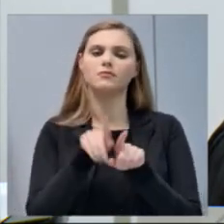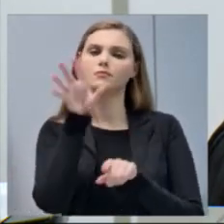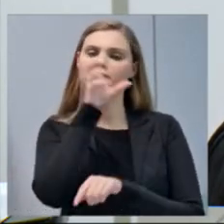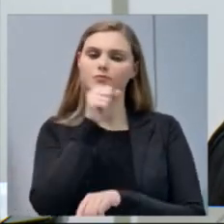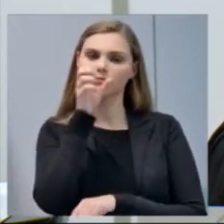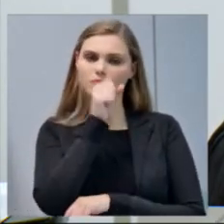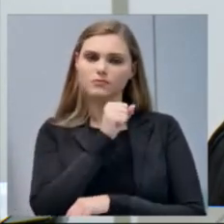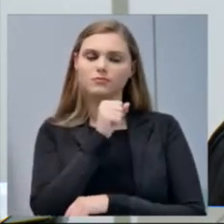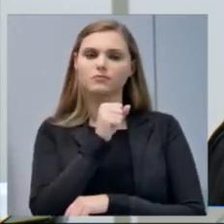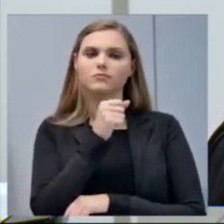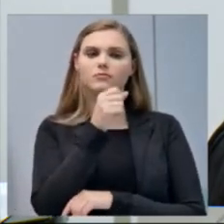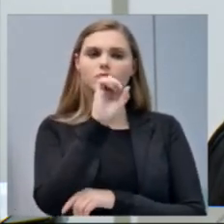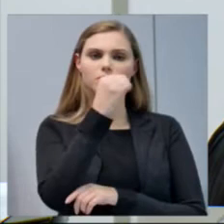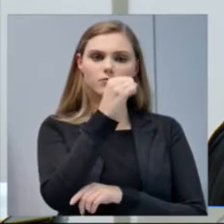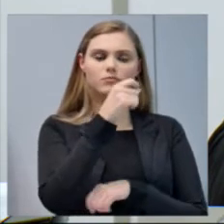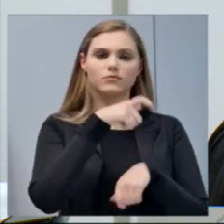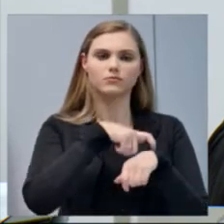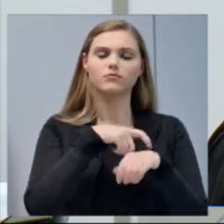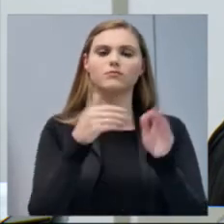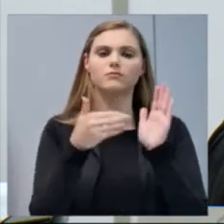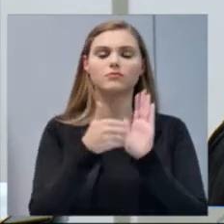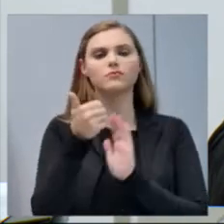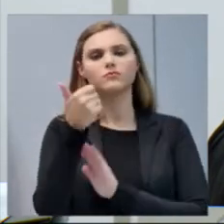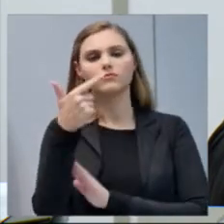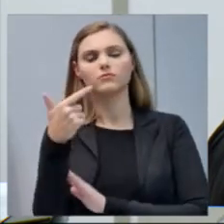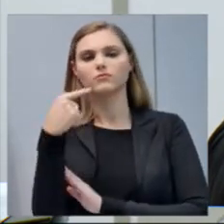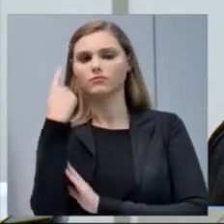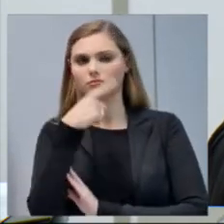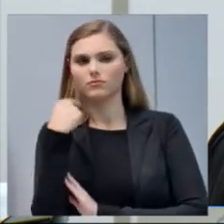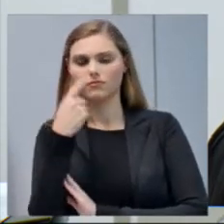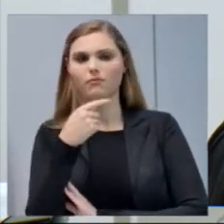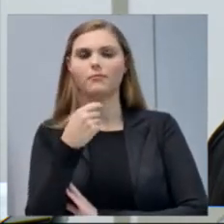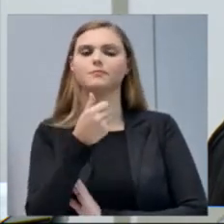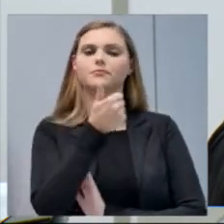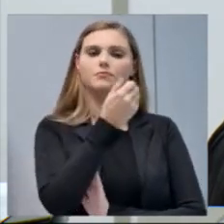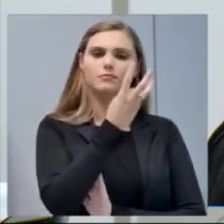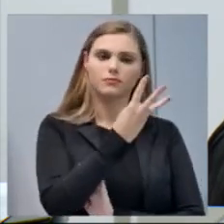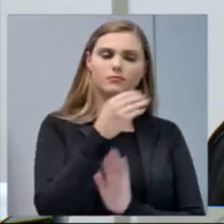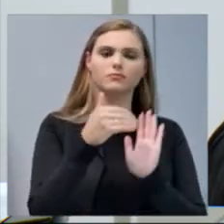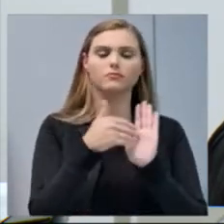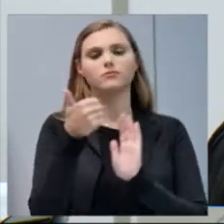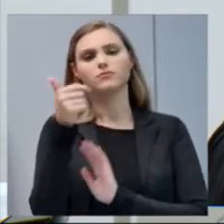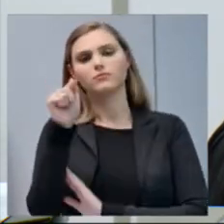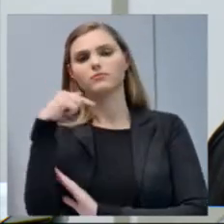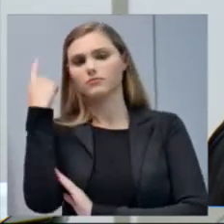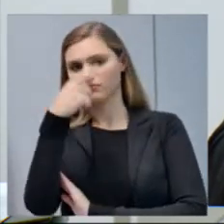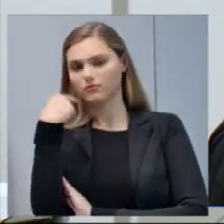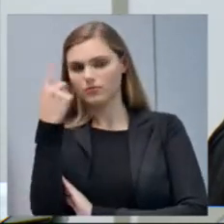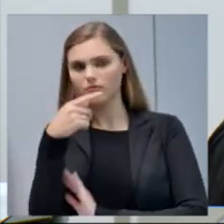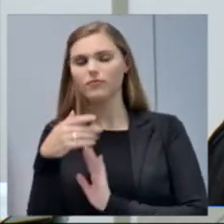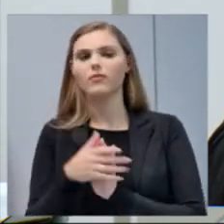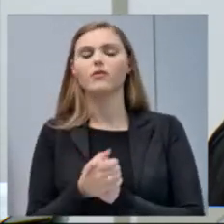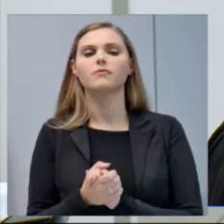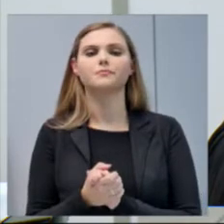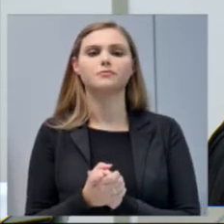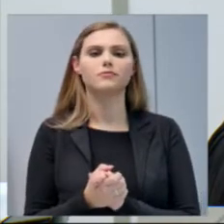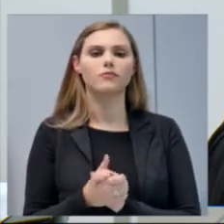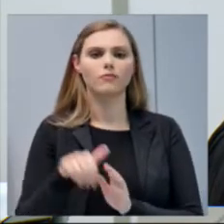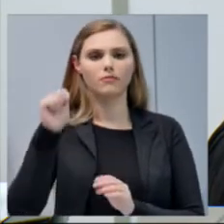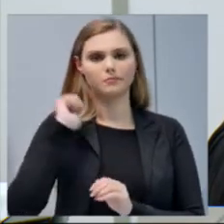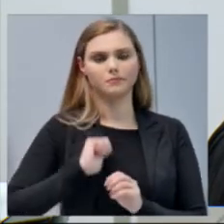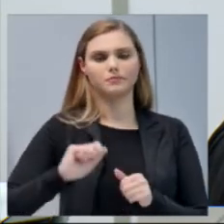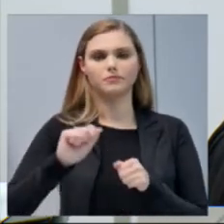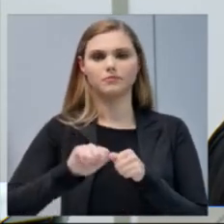8h às 12h e das 13h às 17h. A inscrição à bolsa será